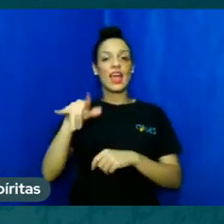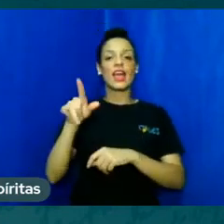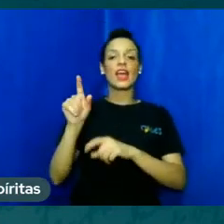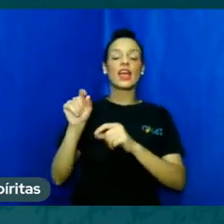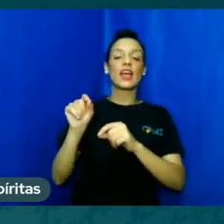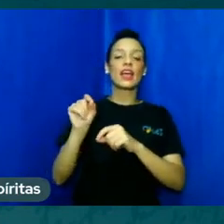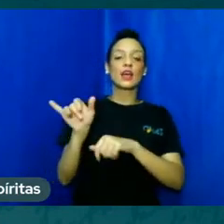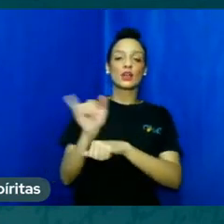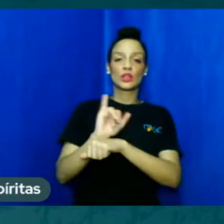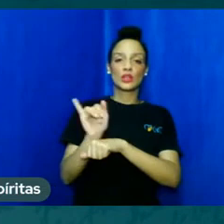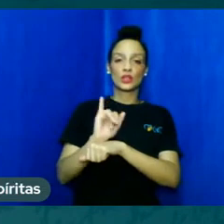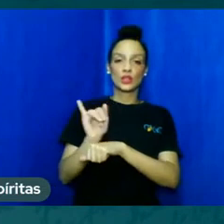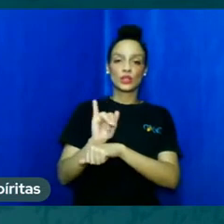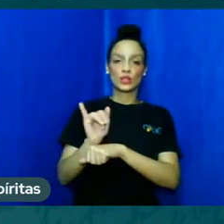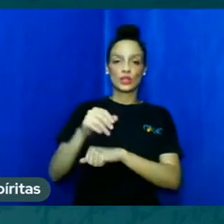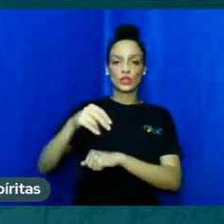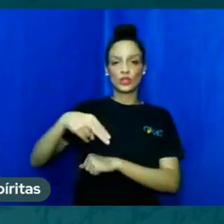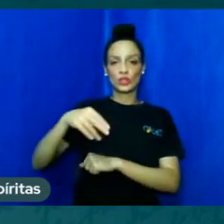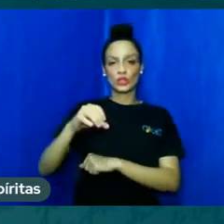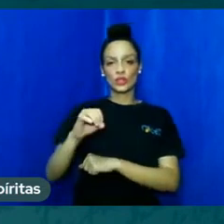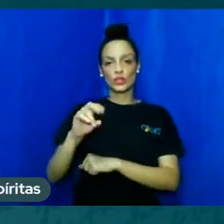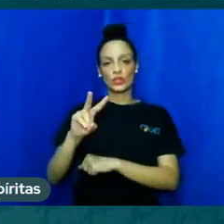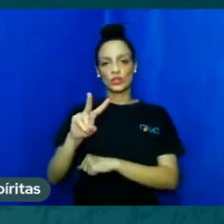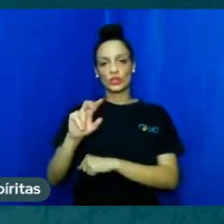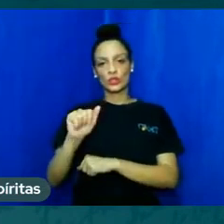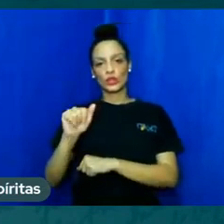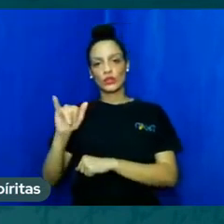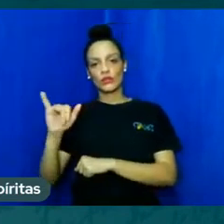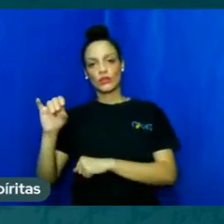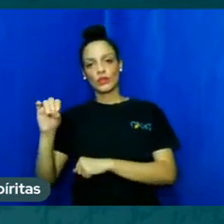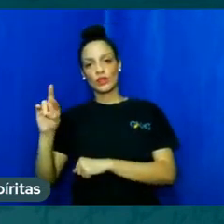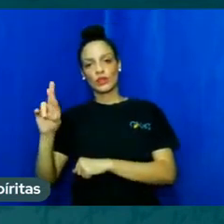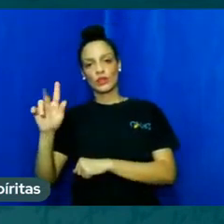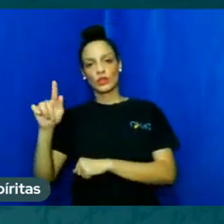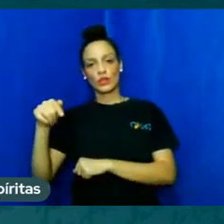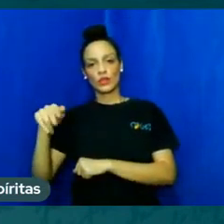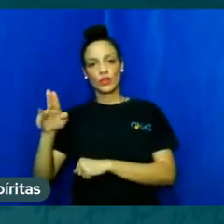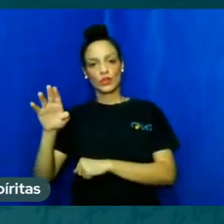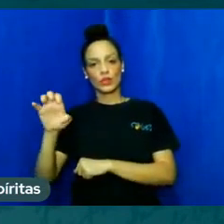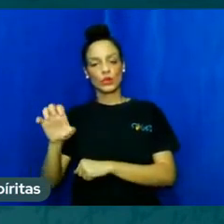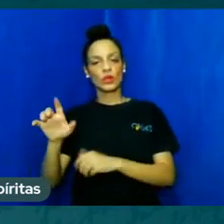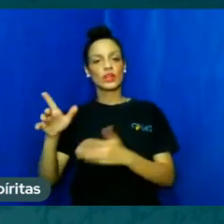acompanhando. E nós tivemos uma pergunta, qual foi o horário que começou?